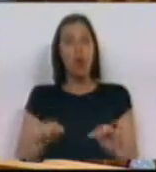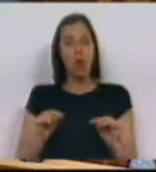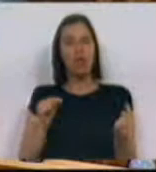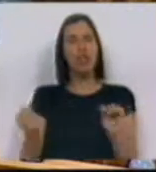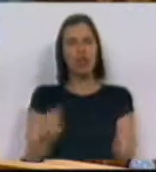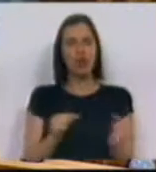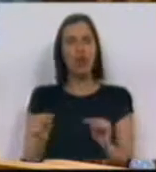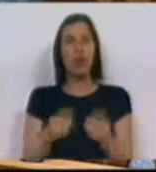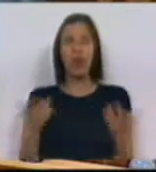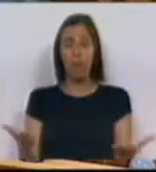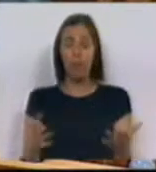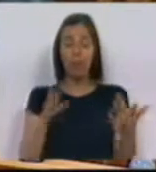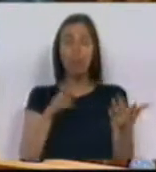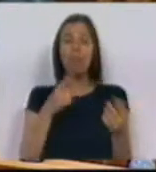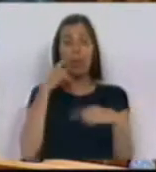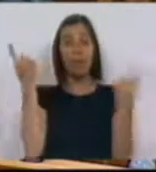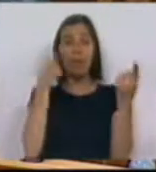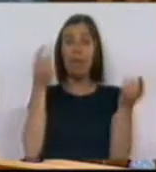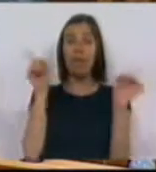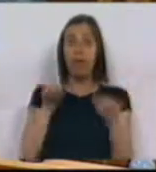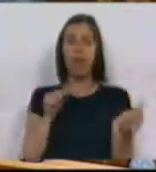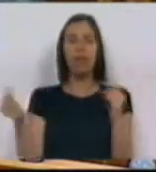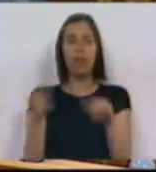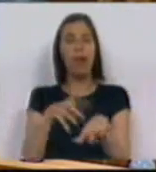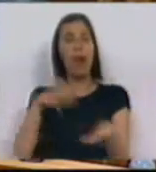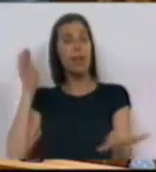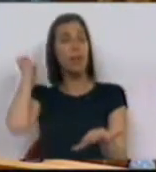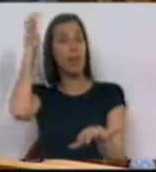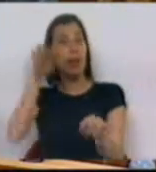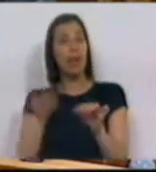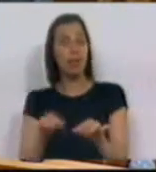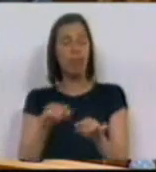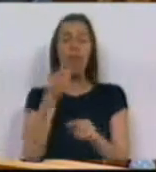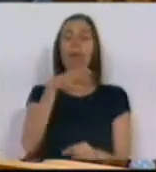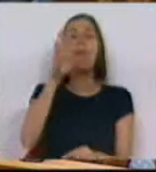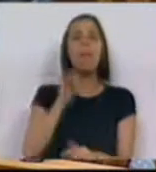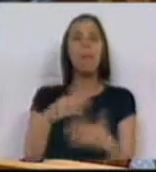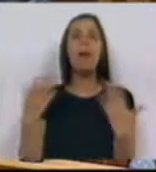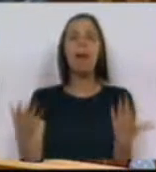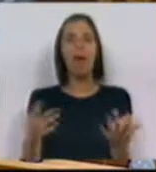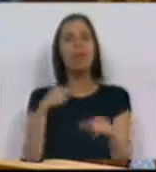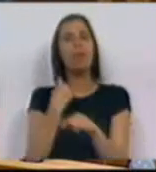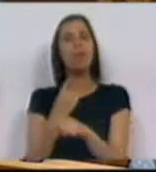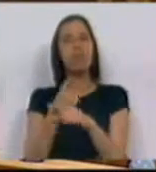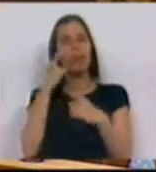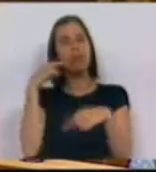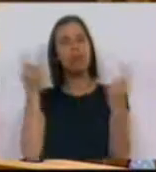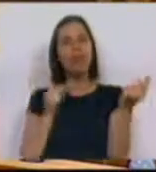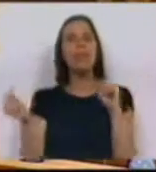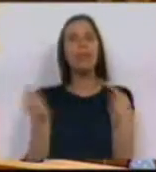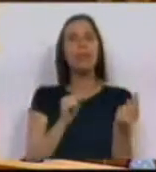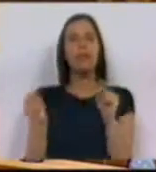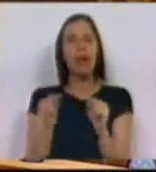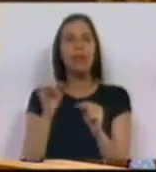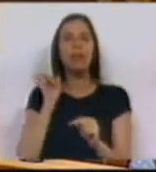em discussão. Ao trazer novamente este debate à Assembleia da República, o Partido Socialista traz também o debate